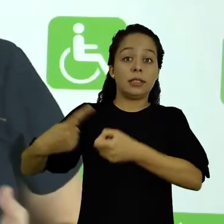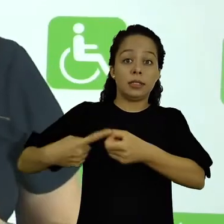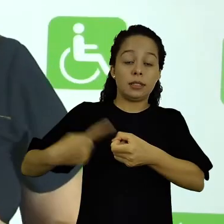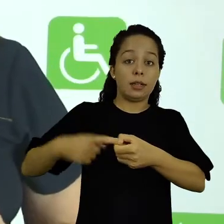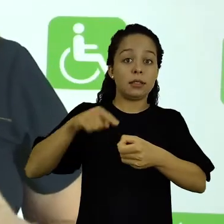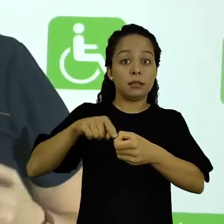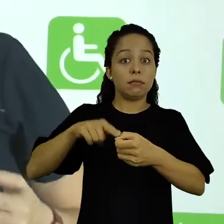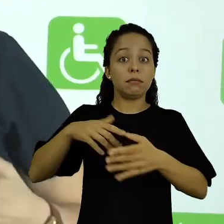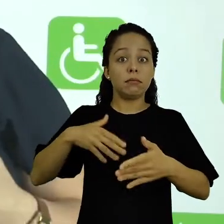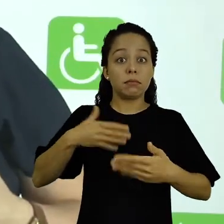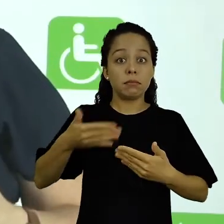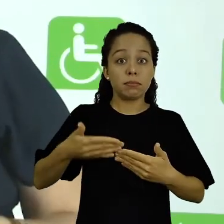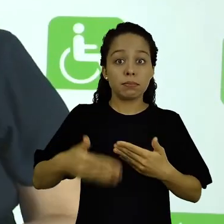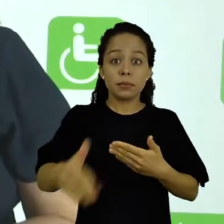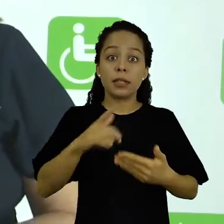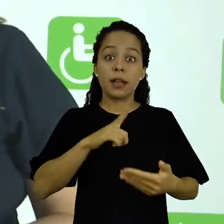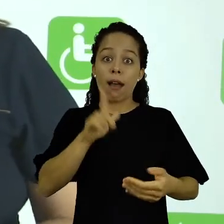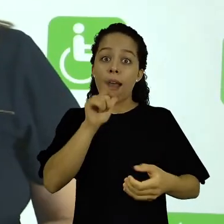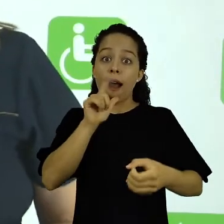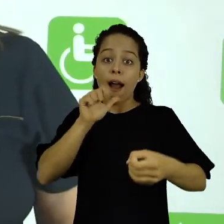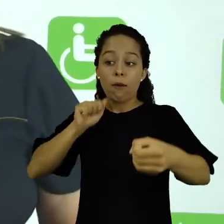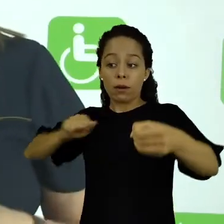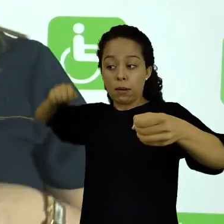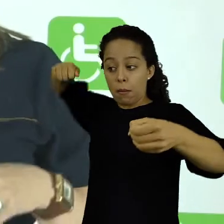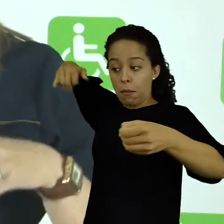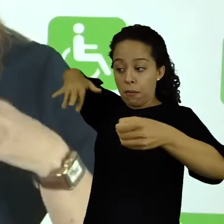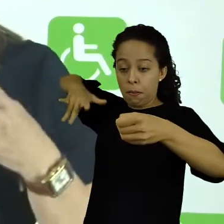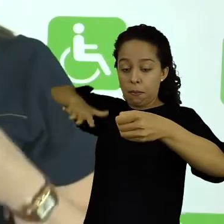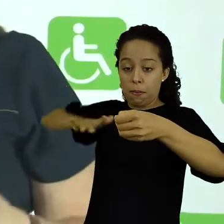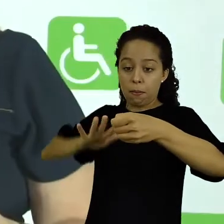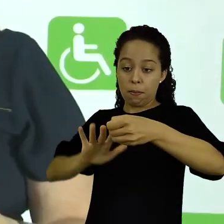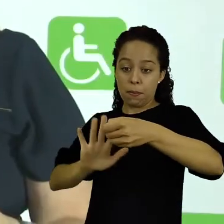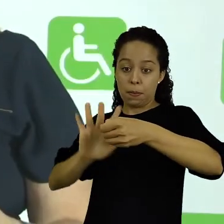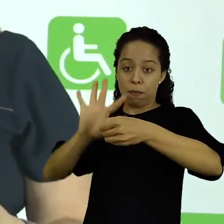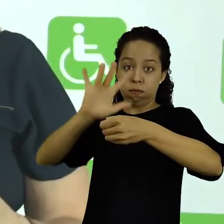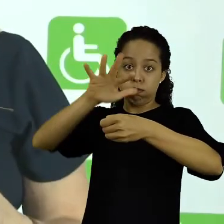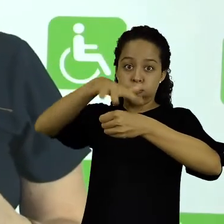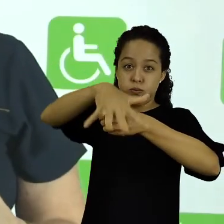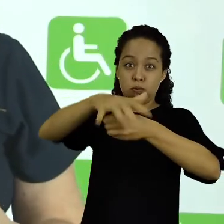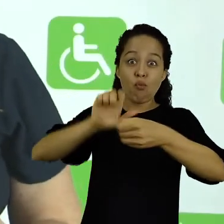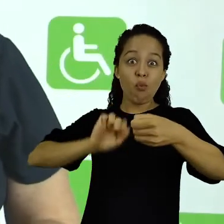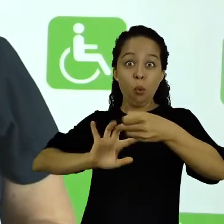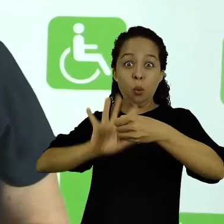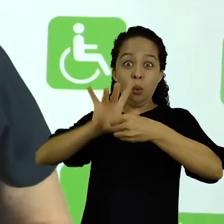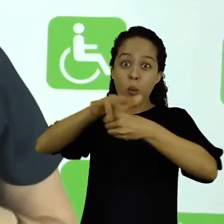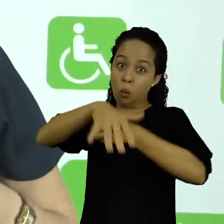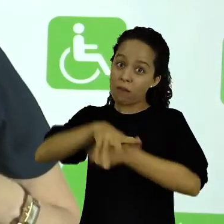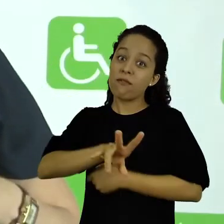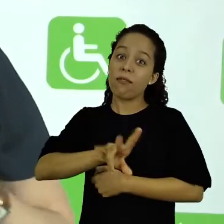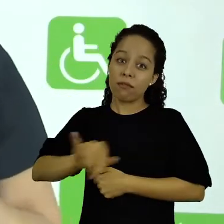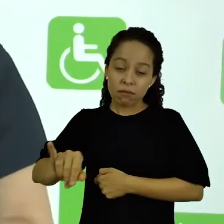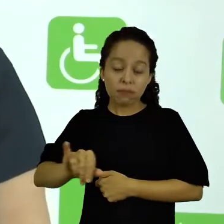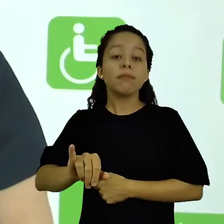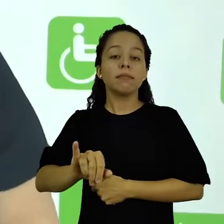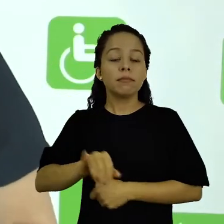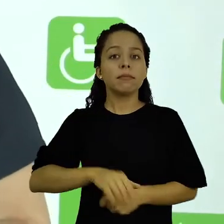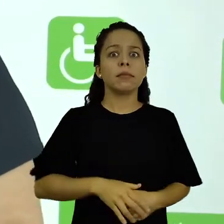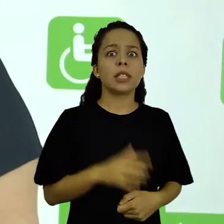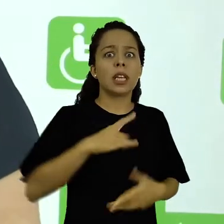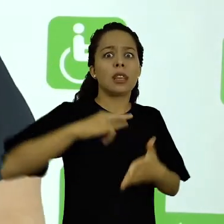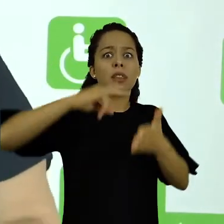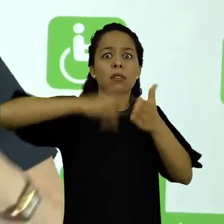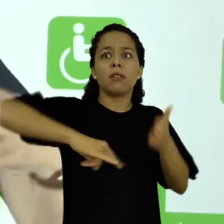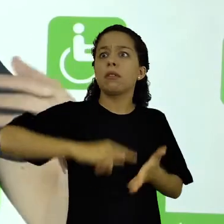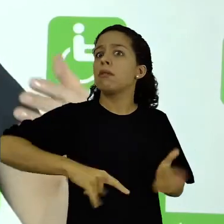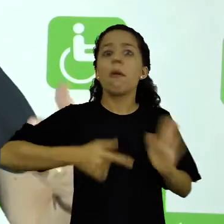onde eles moram será submersa pelas águas de uma represa. E eles, por não terem documentos que